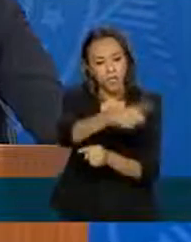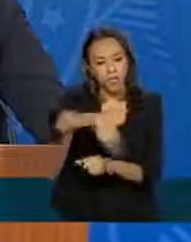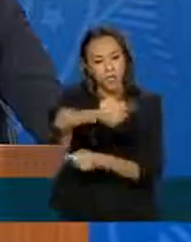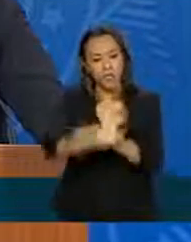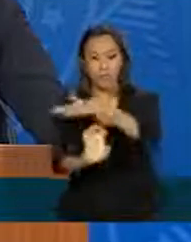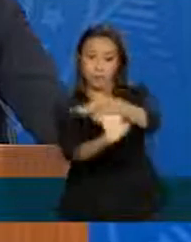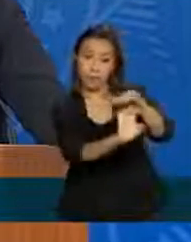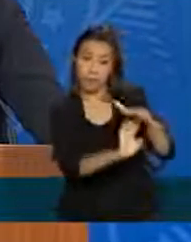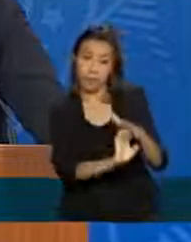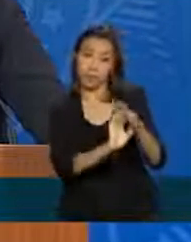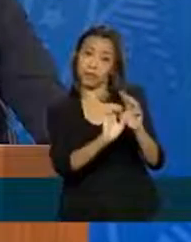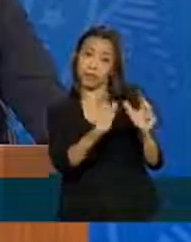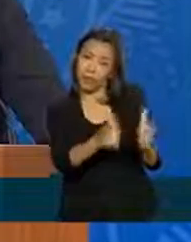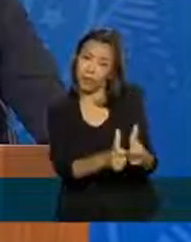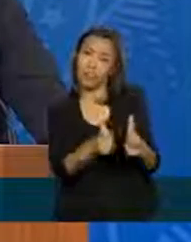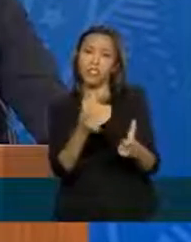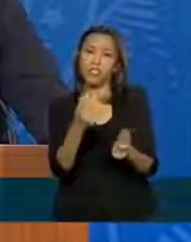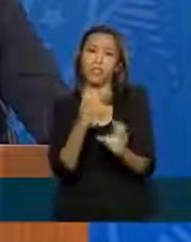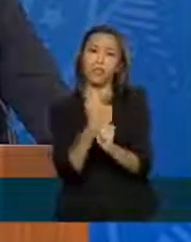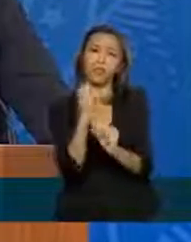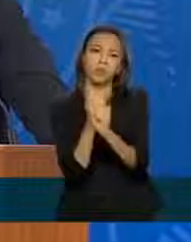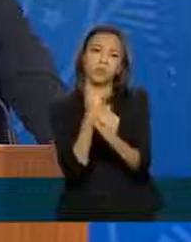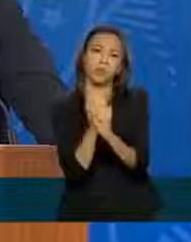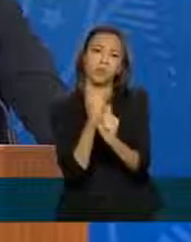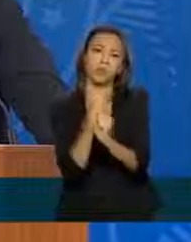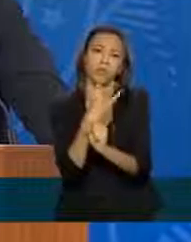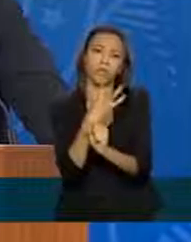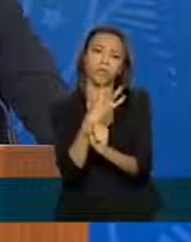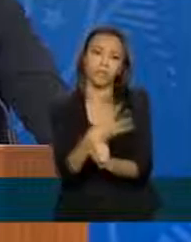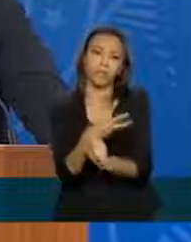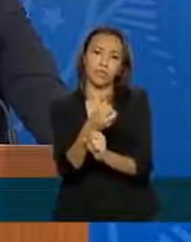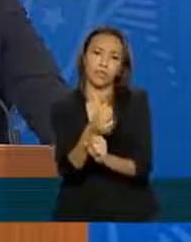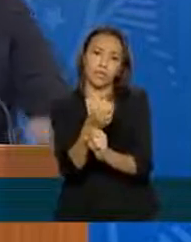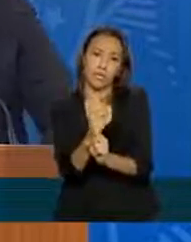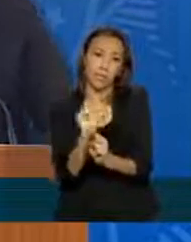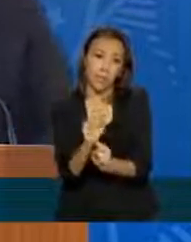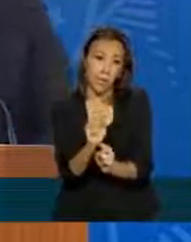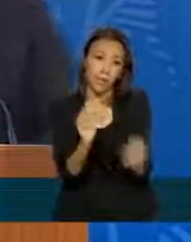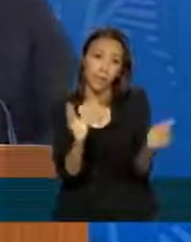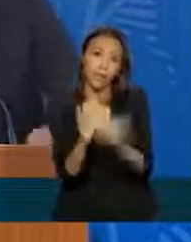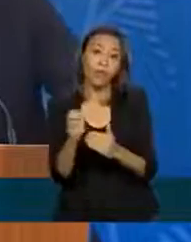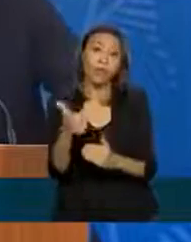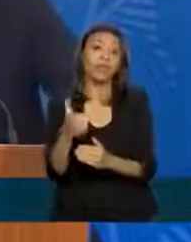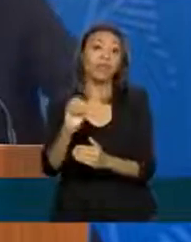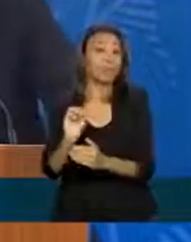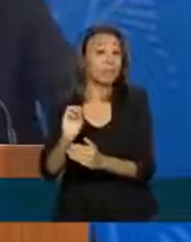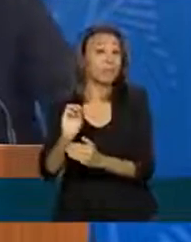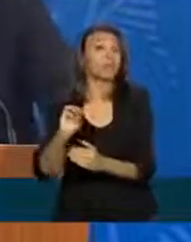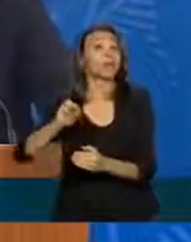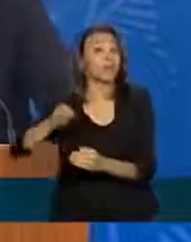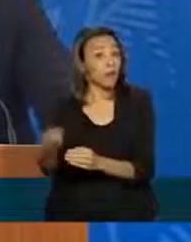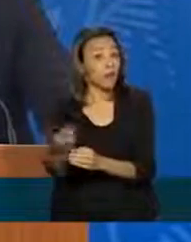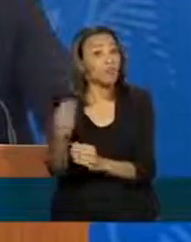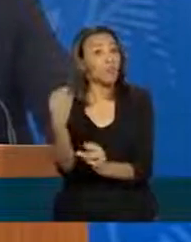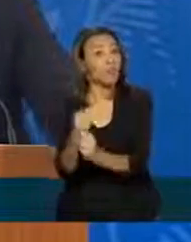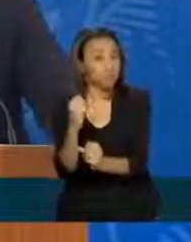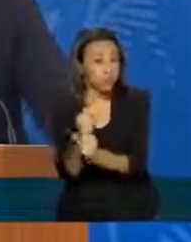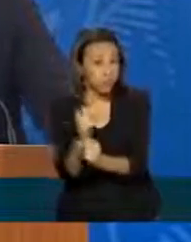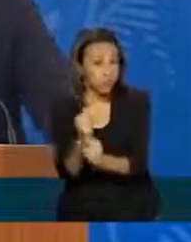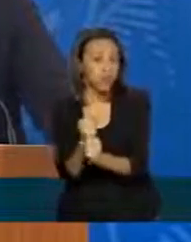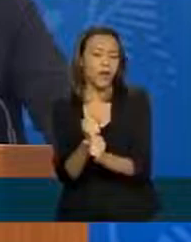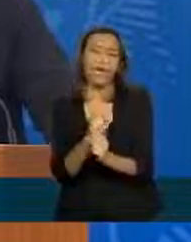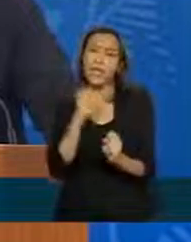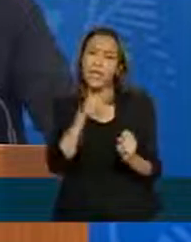significa empresas com faturamento entre R$ 360 mil e R 10 milhões. É um programa que se destina